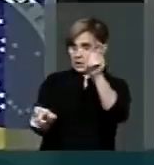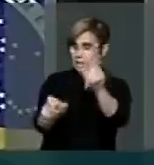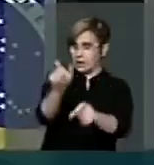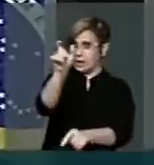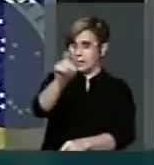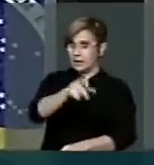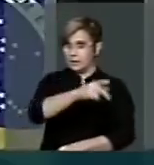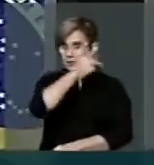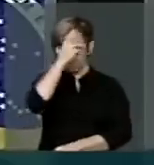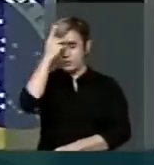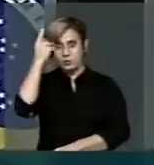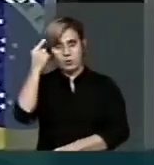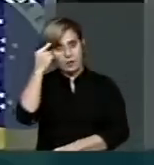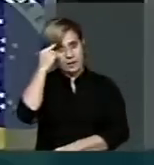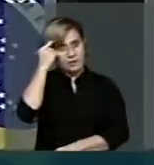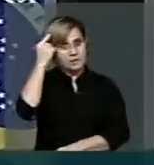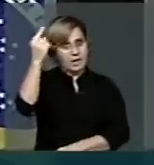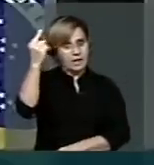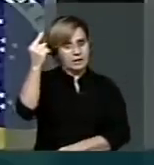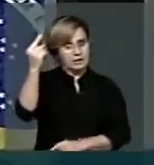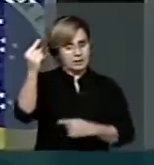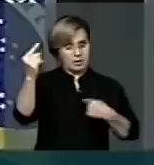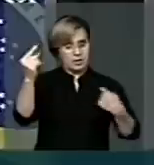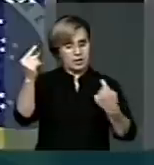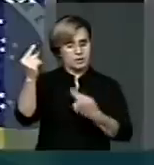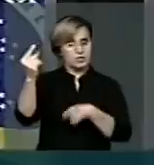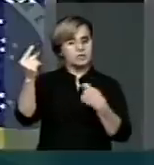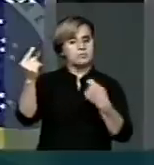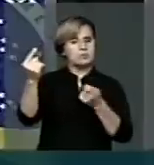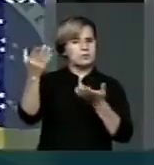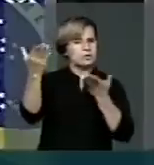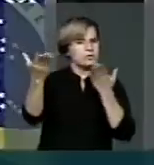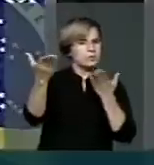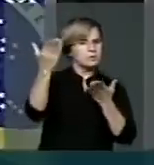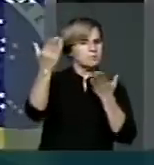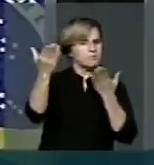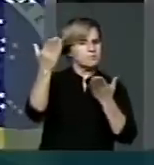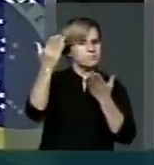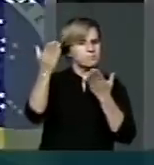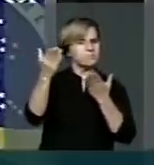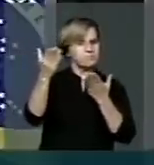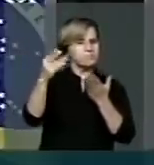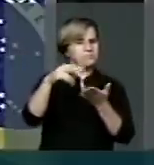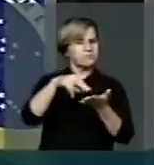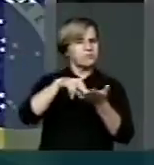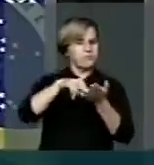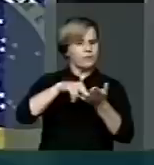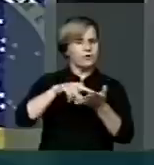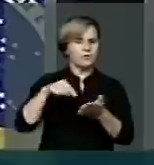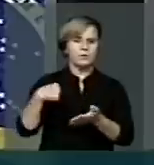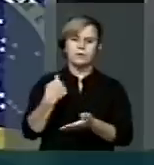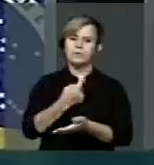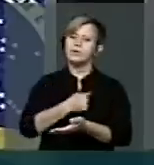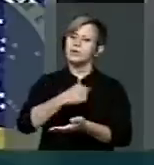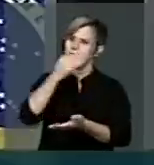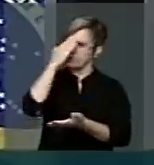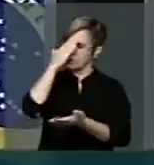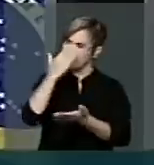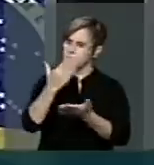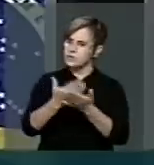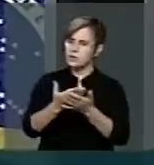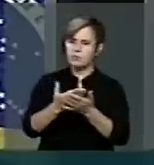precisamos ser muito firmes naquilo que nós acreditamos e naquilo que nós